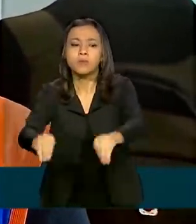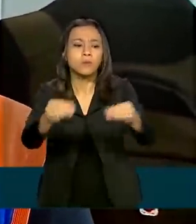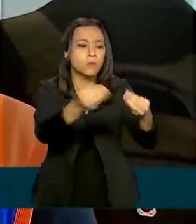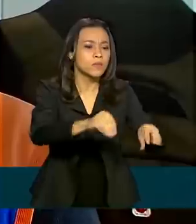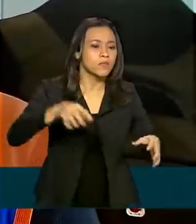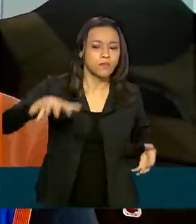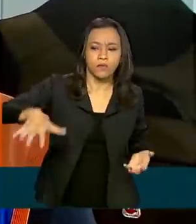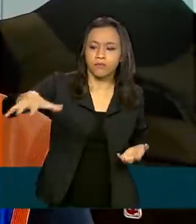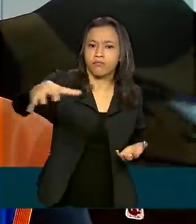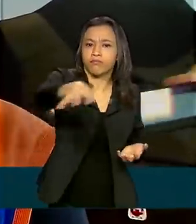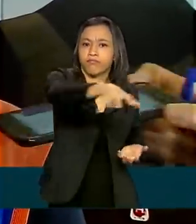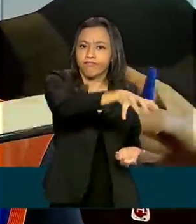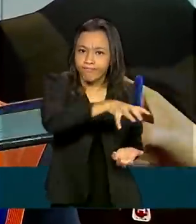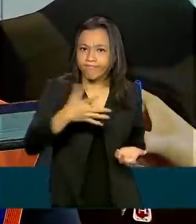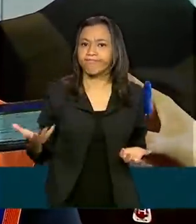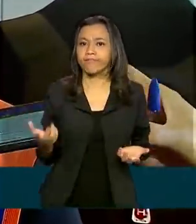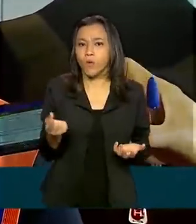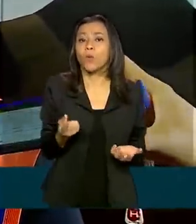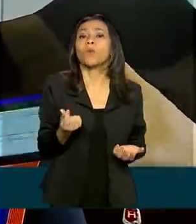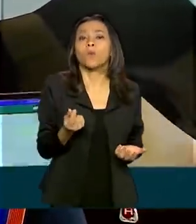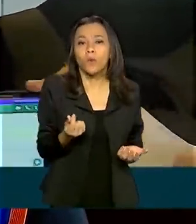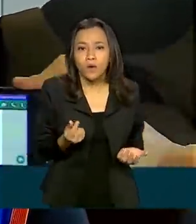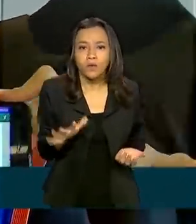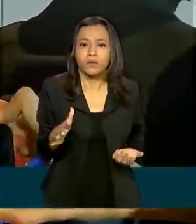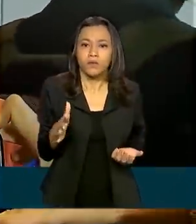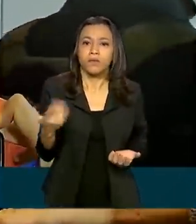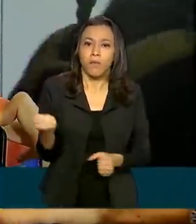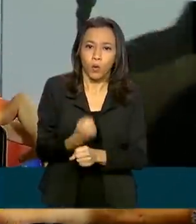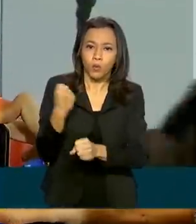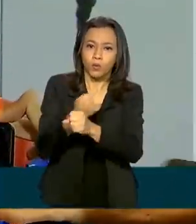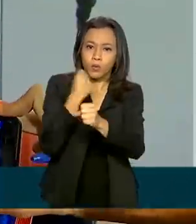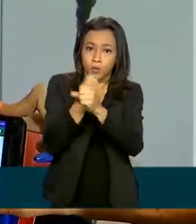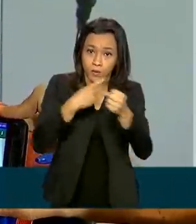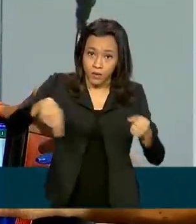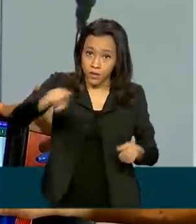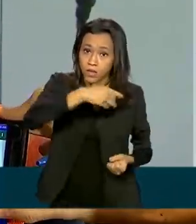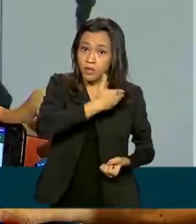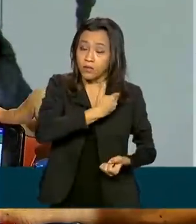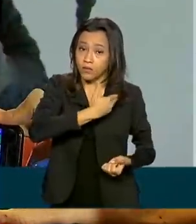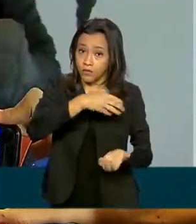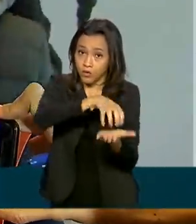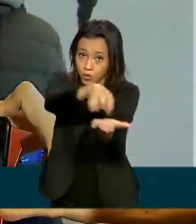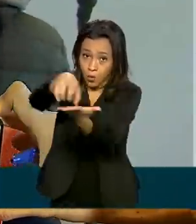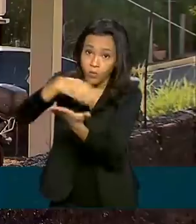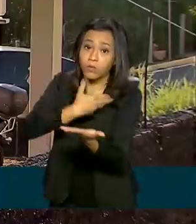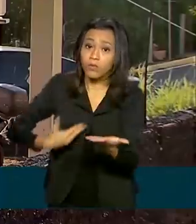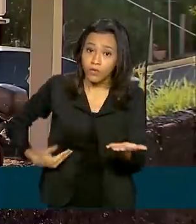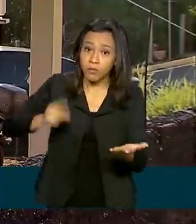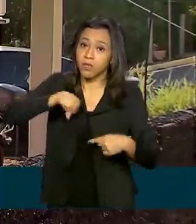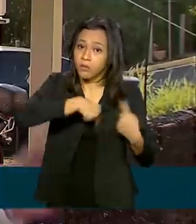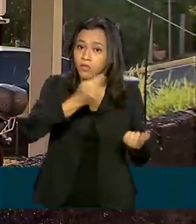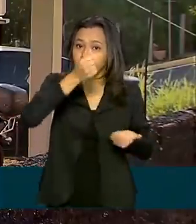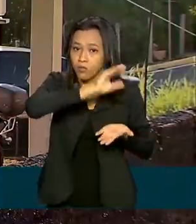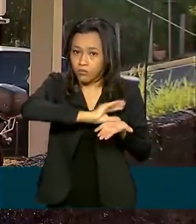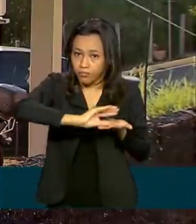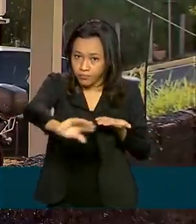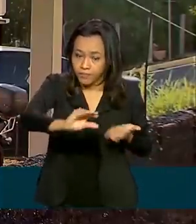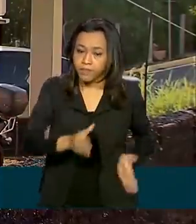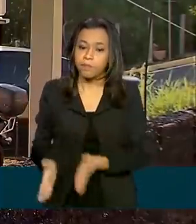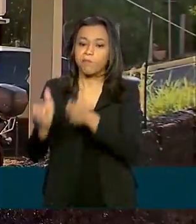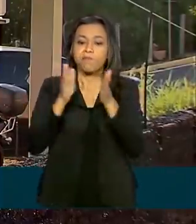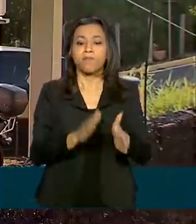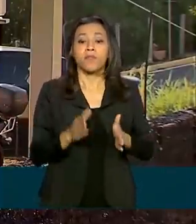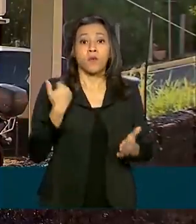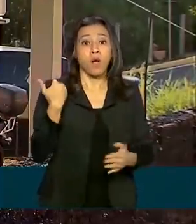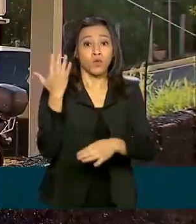pública, quanto vai custar a reconstrução dessas infraestruturas, passa para nós e a gente libera o recurso. Uma ajuda importante para